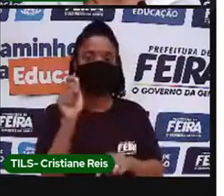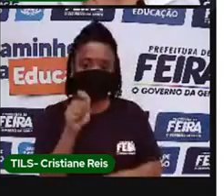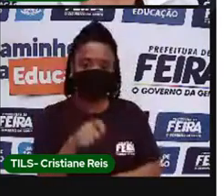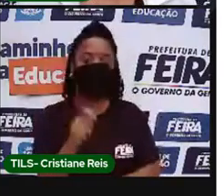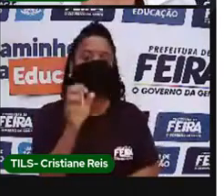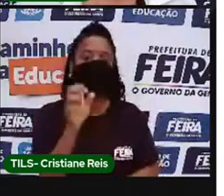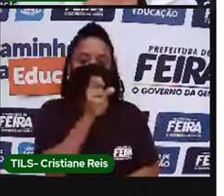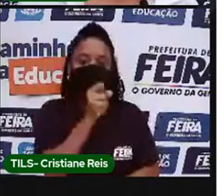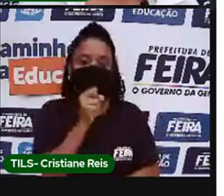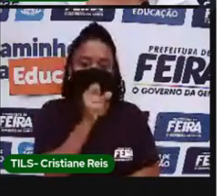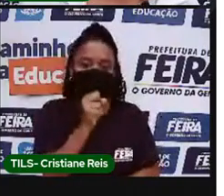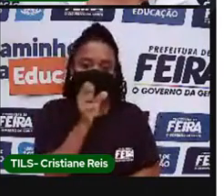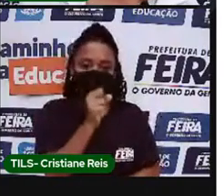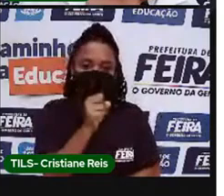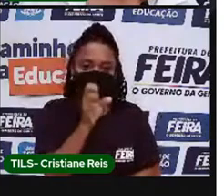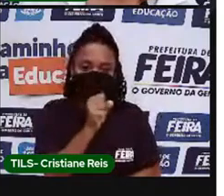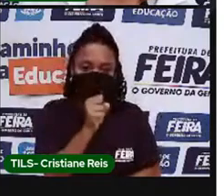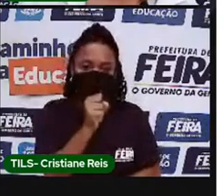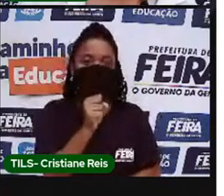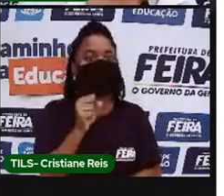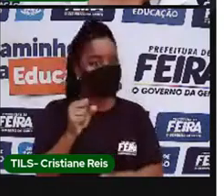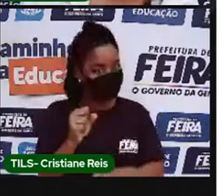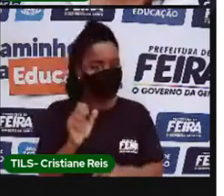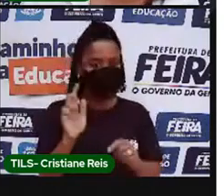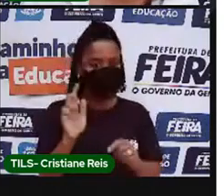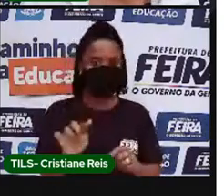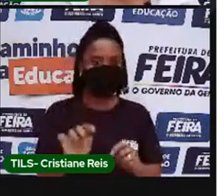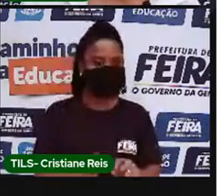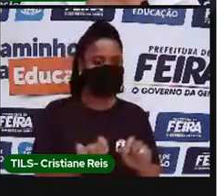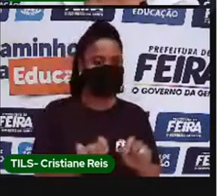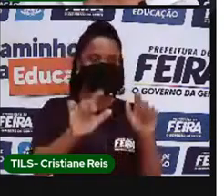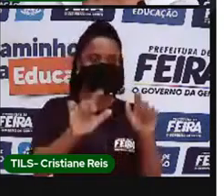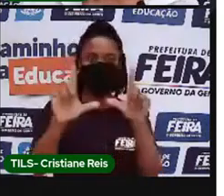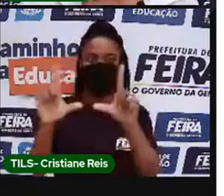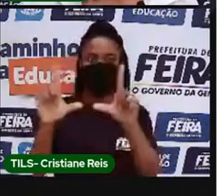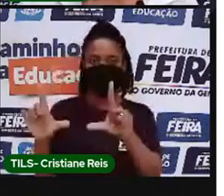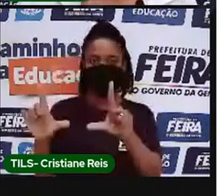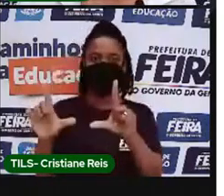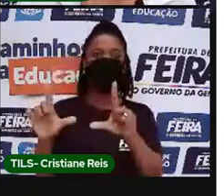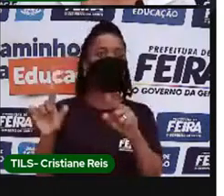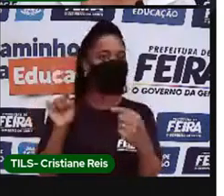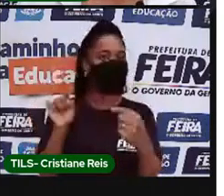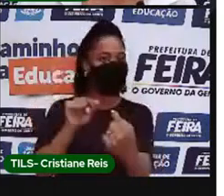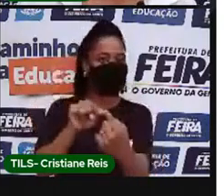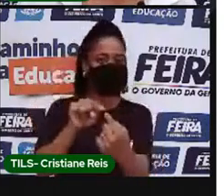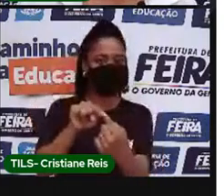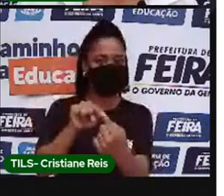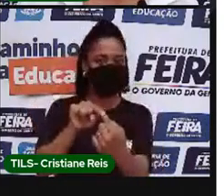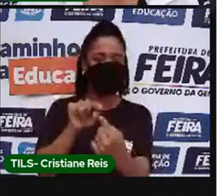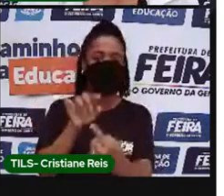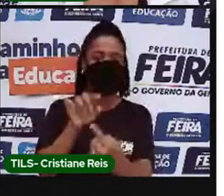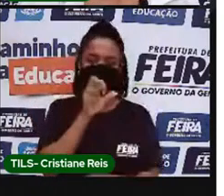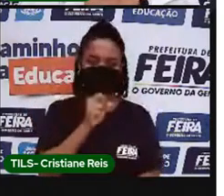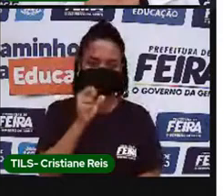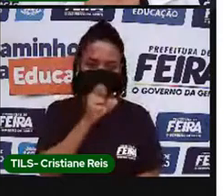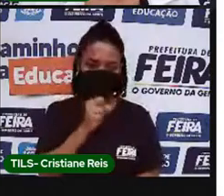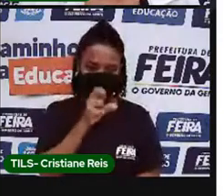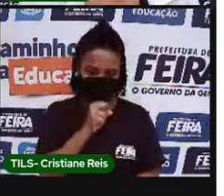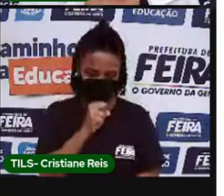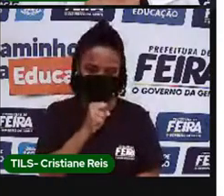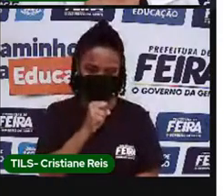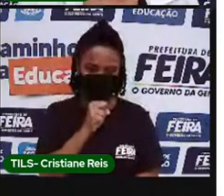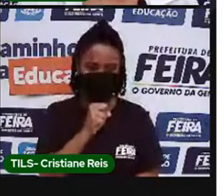e vocês terão exibidas as telas cuja cor predominante é orange. E